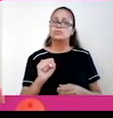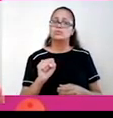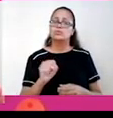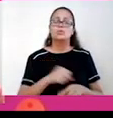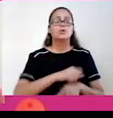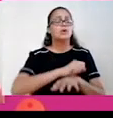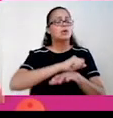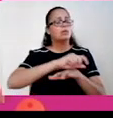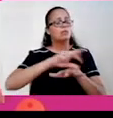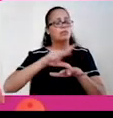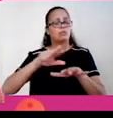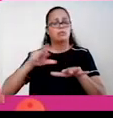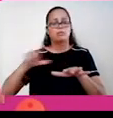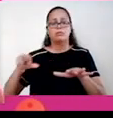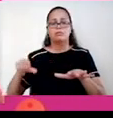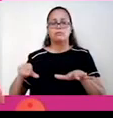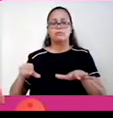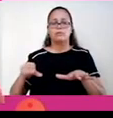Guianas, nós temos aqui,